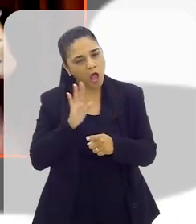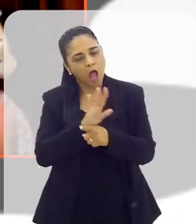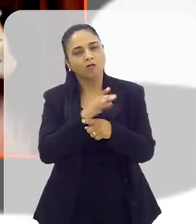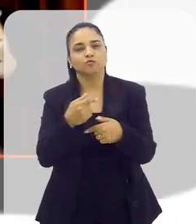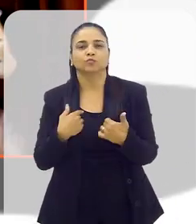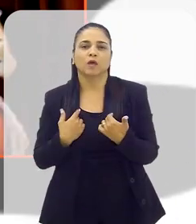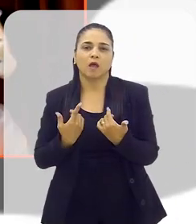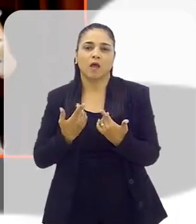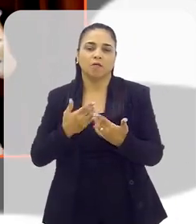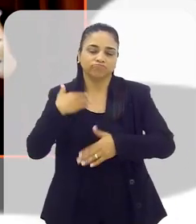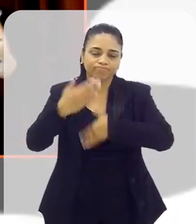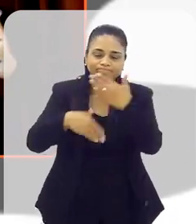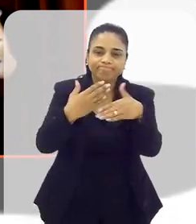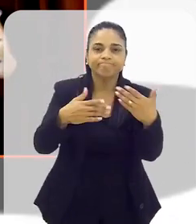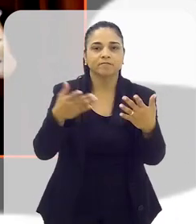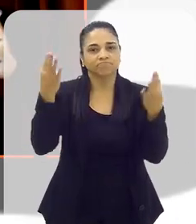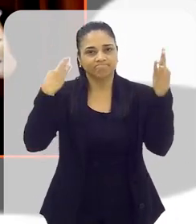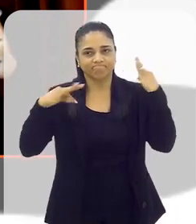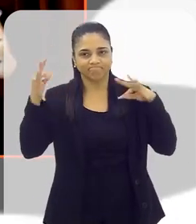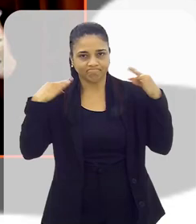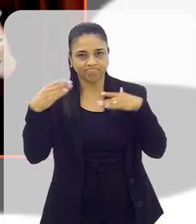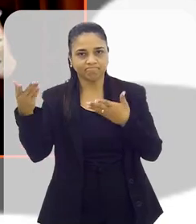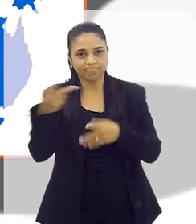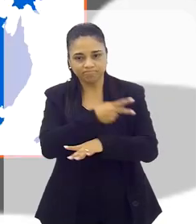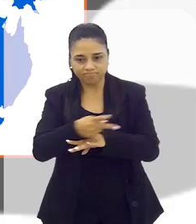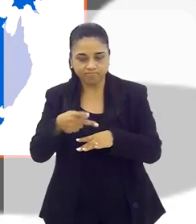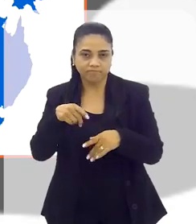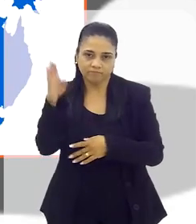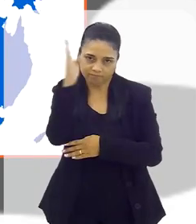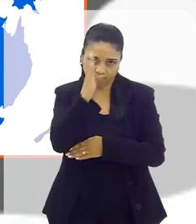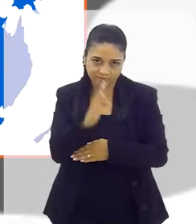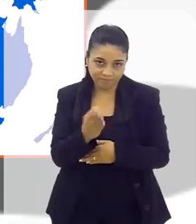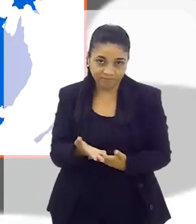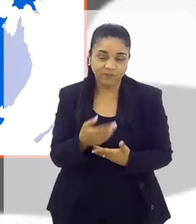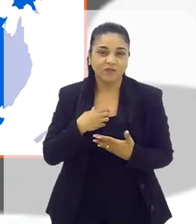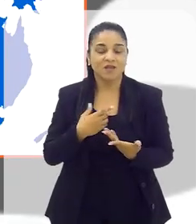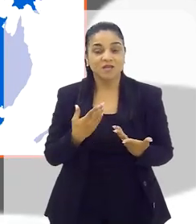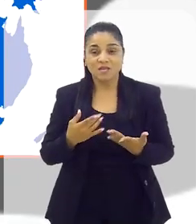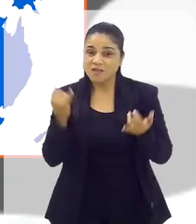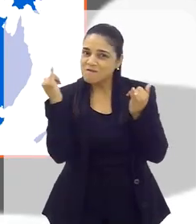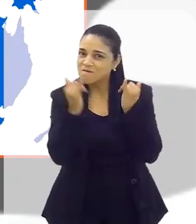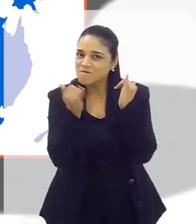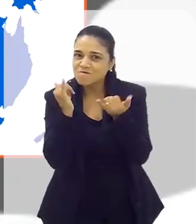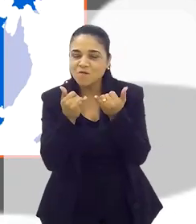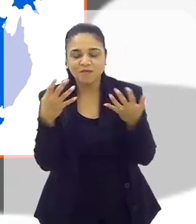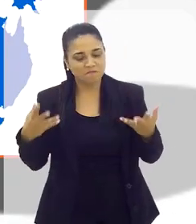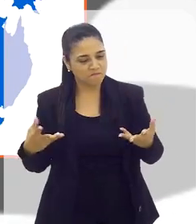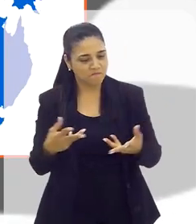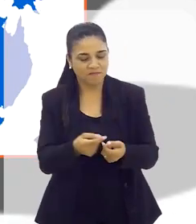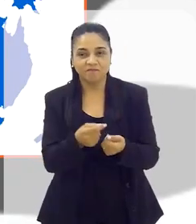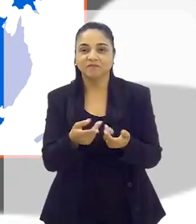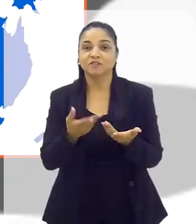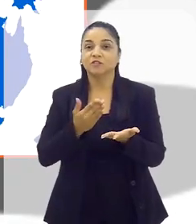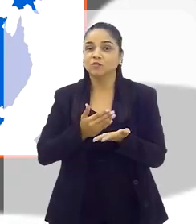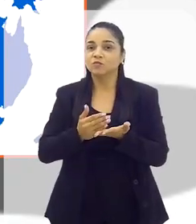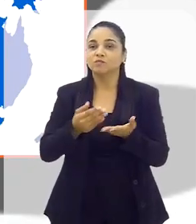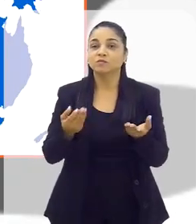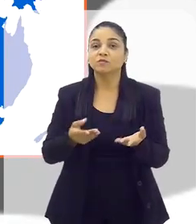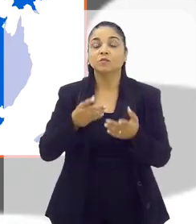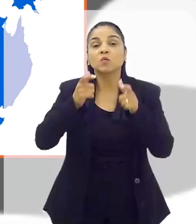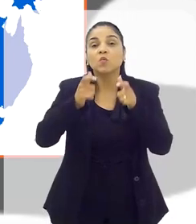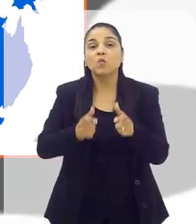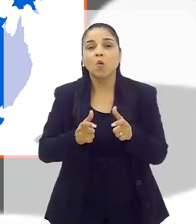isso vai ajudar nesses fluxos que nos visitam. Nossa, quanta riqueza de informação, Bahia. Então, começando do início,